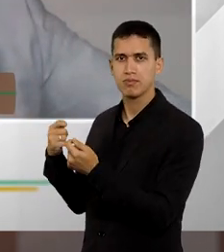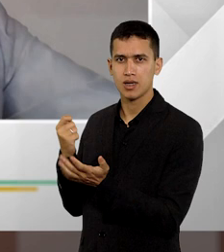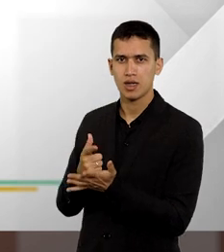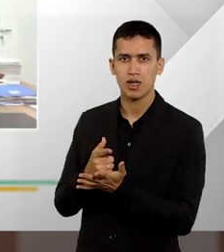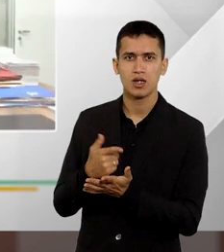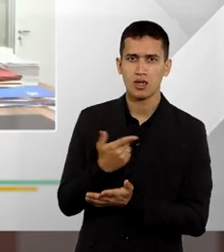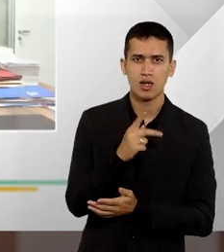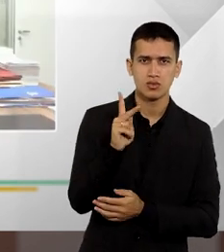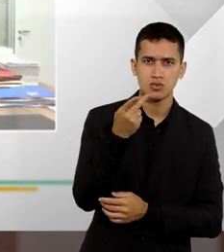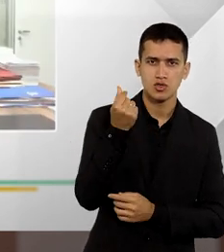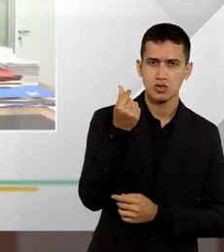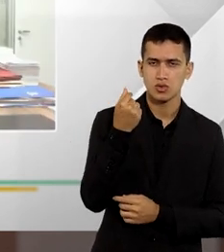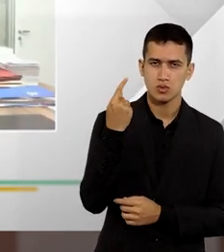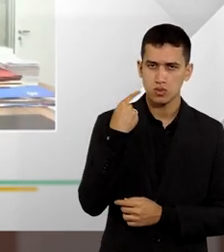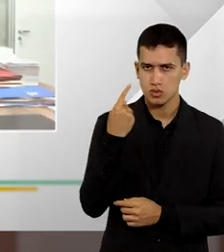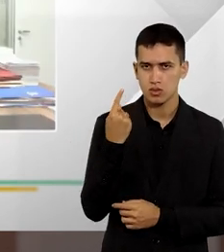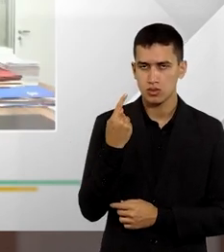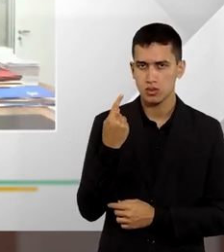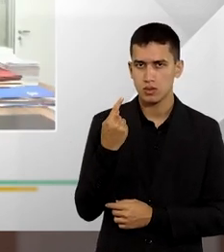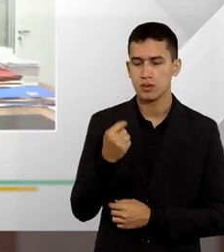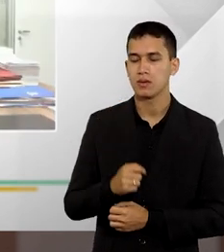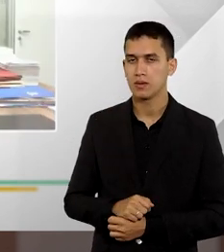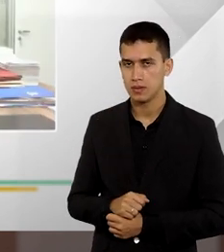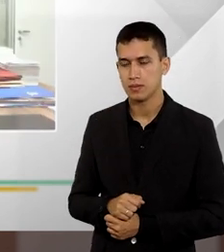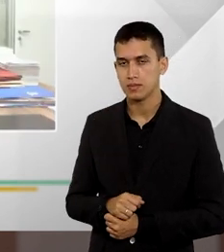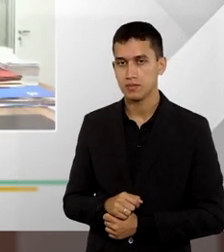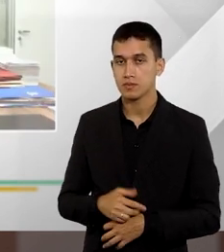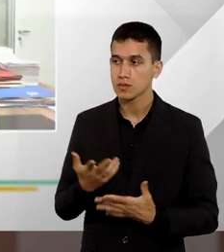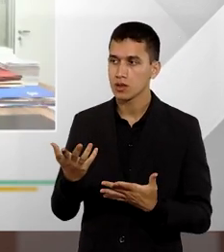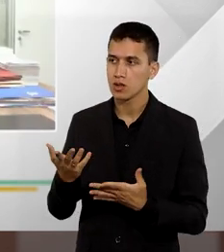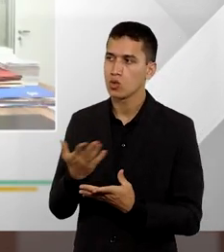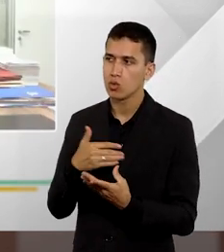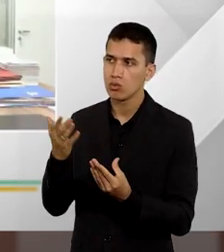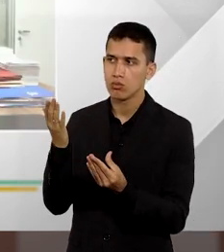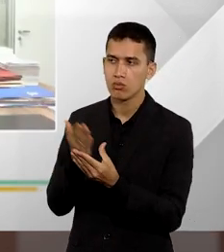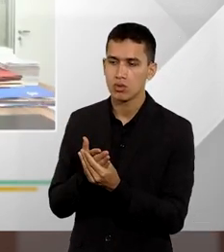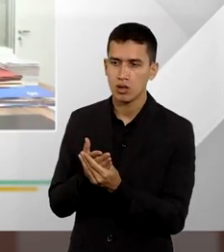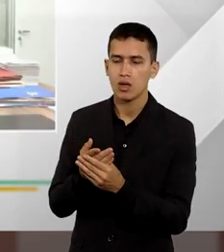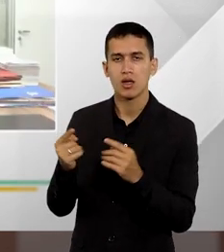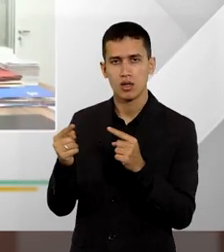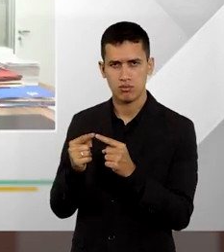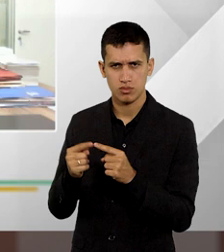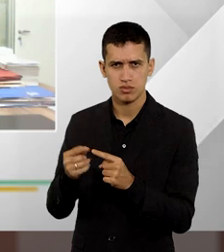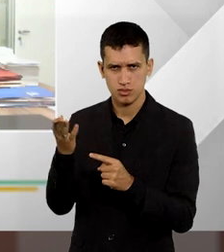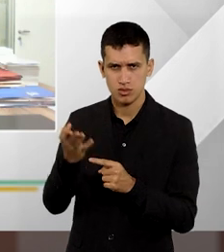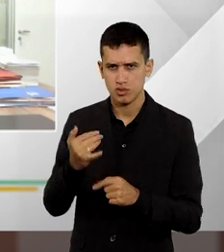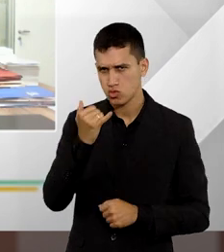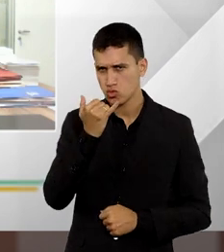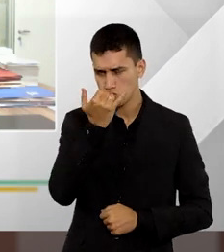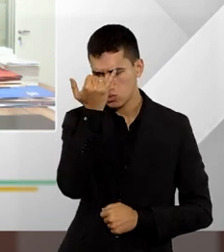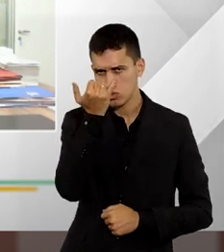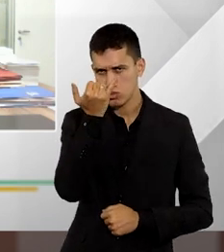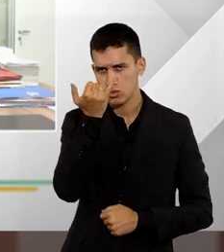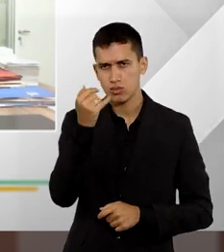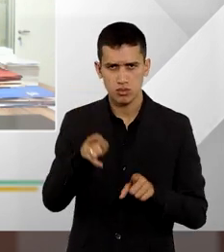Nas ações penais, voltando um pouquinho para o direito penal, cabem honorários advocatícios sucumbenciais, doutor Sérgio?